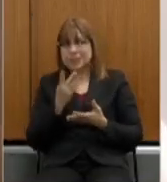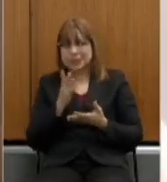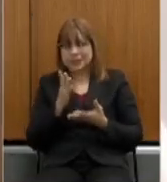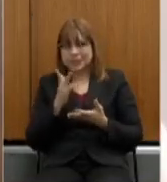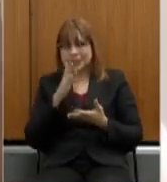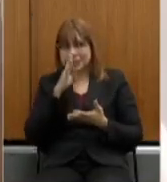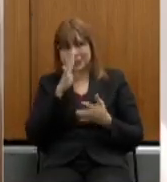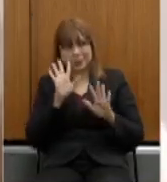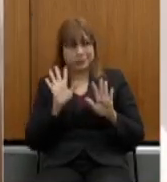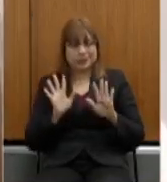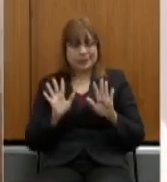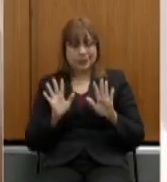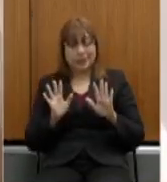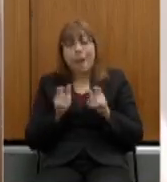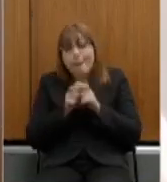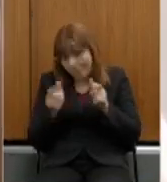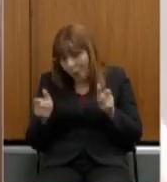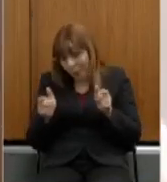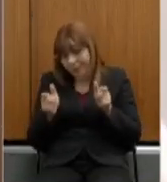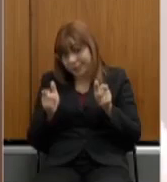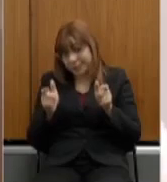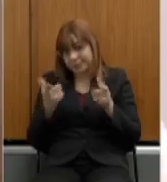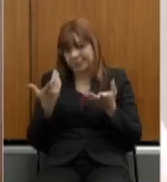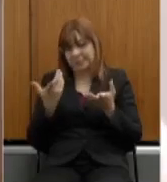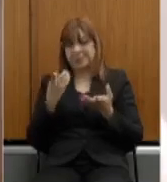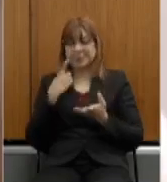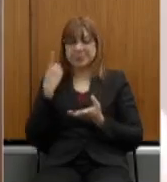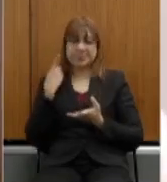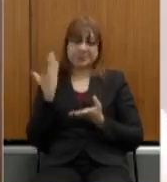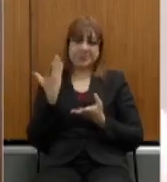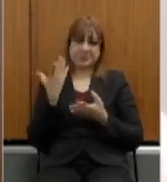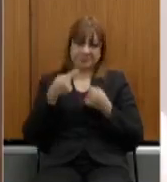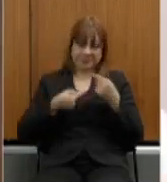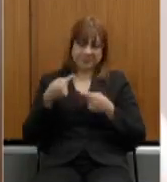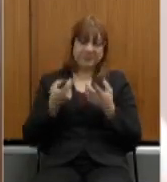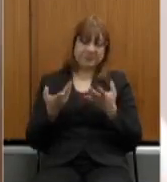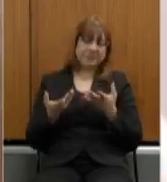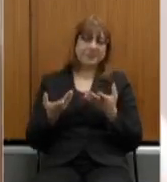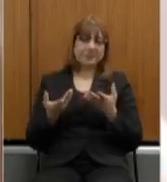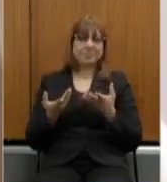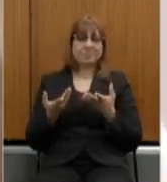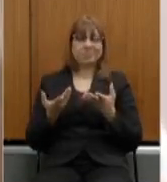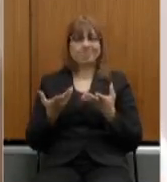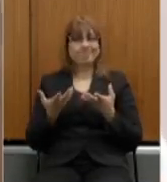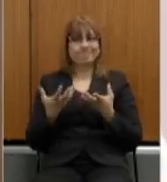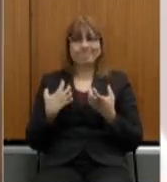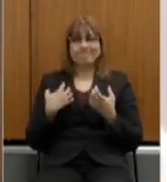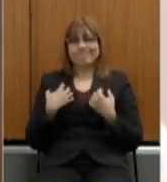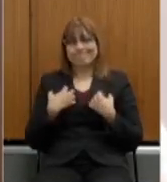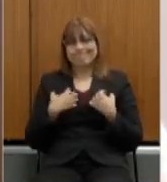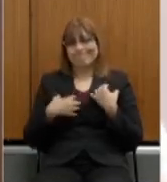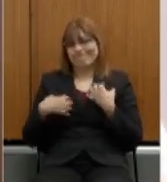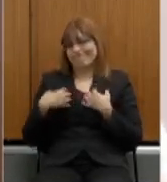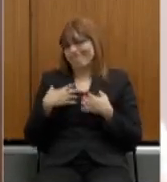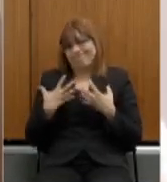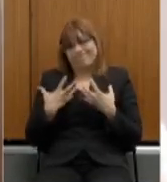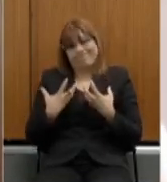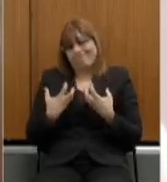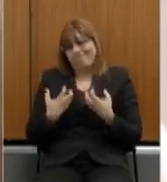a grande parte dos parlamentares estava absolutamente desconfortável com a